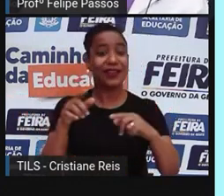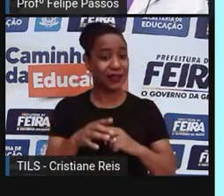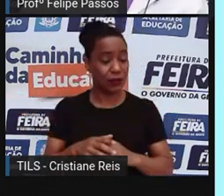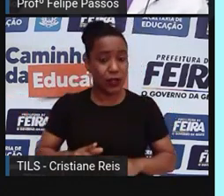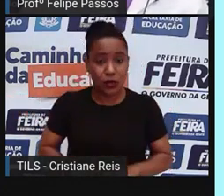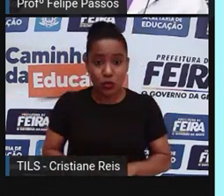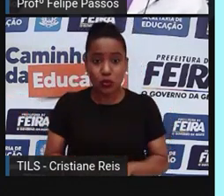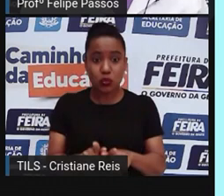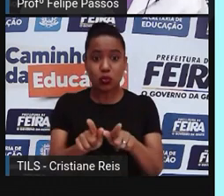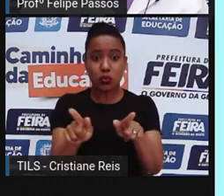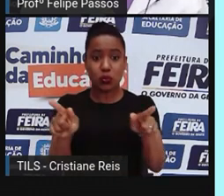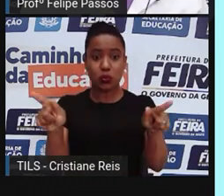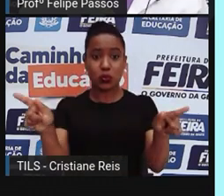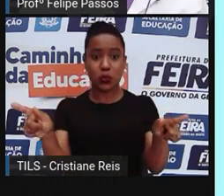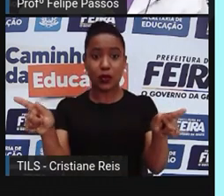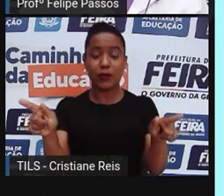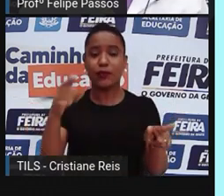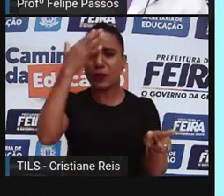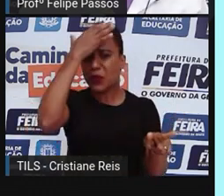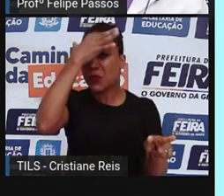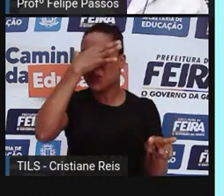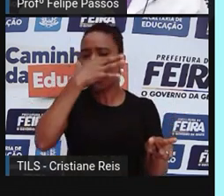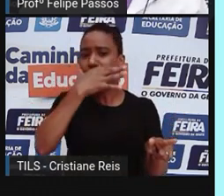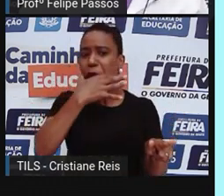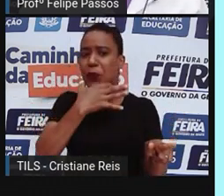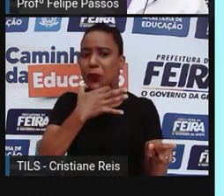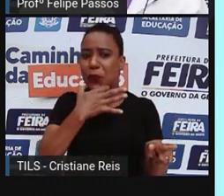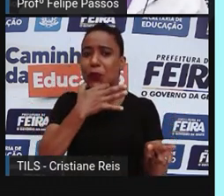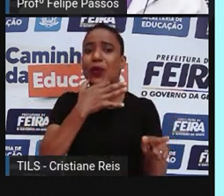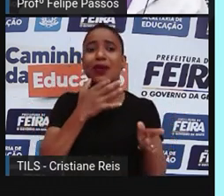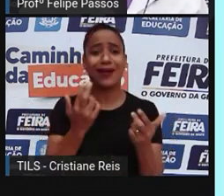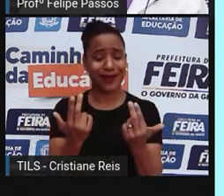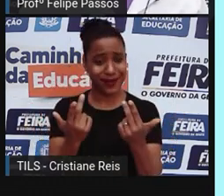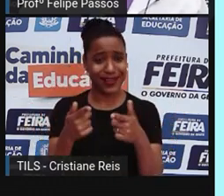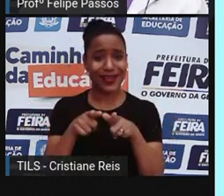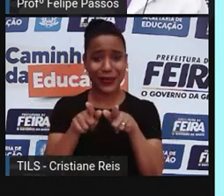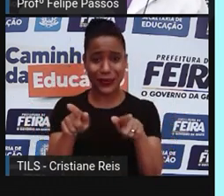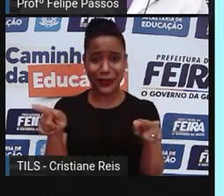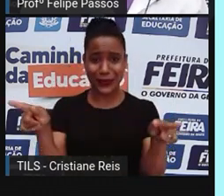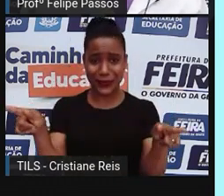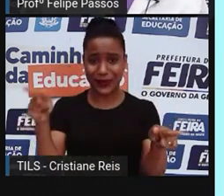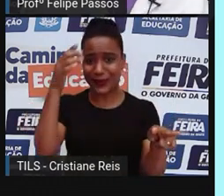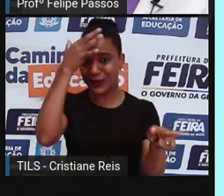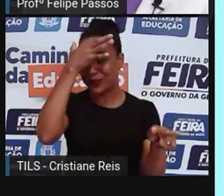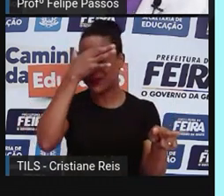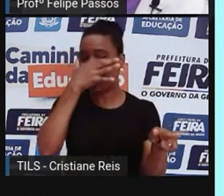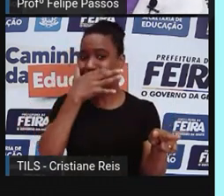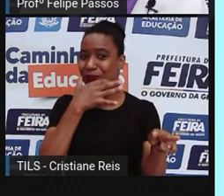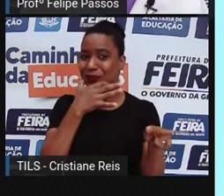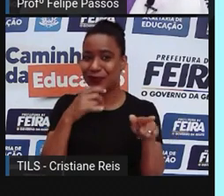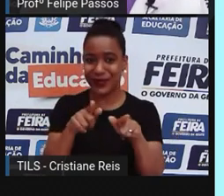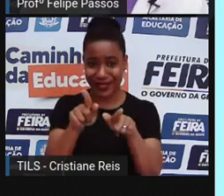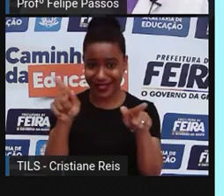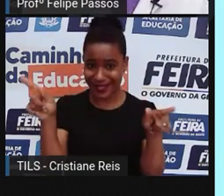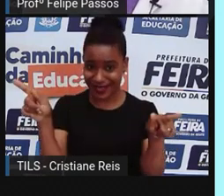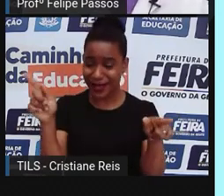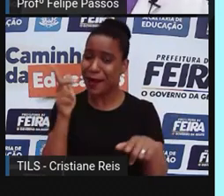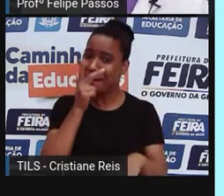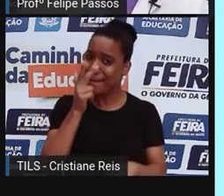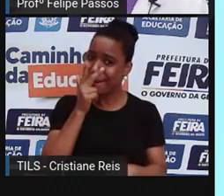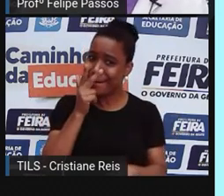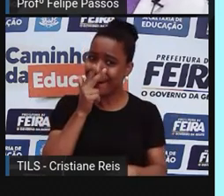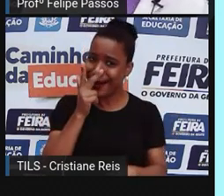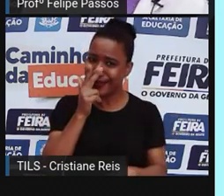Se o gêmeo for idêntico, eles são clones um do outro. Parece que eu estou falando coisa de ficção científica, né? Mas é uma